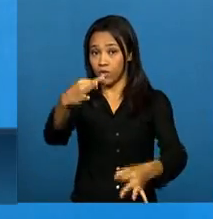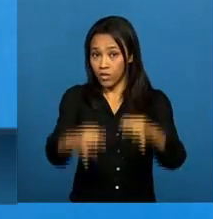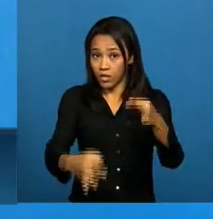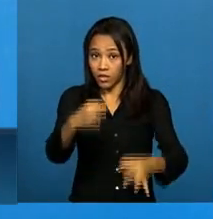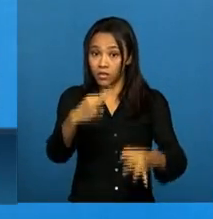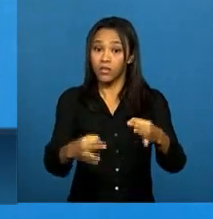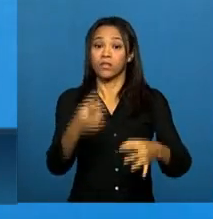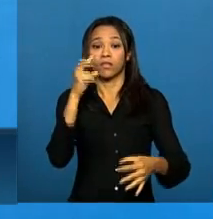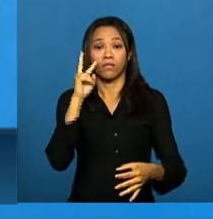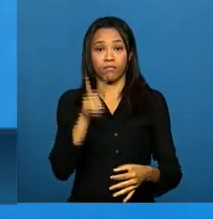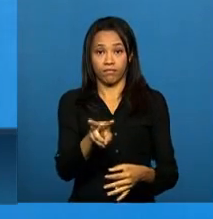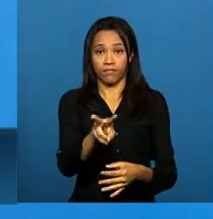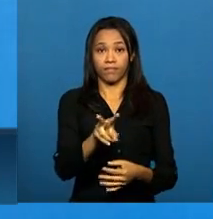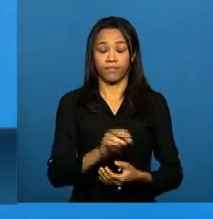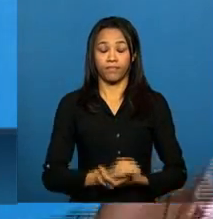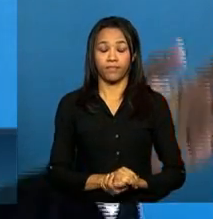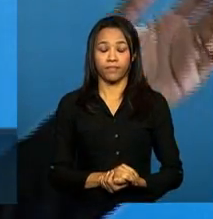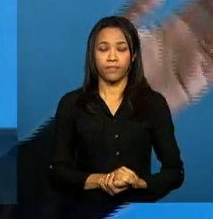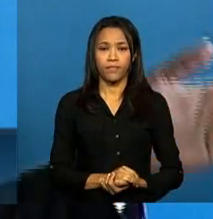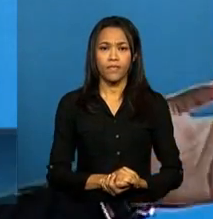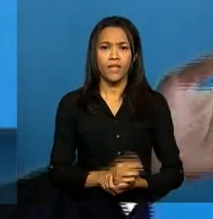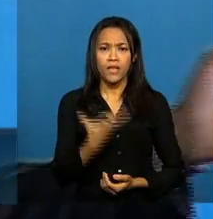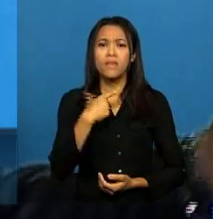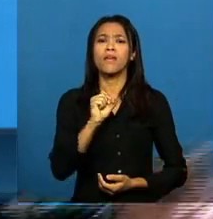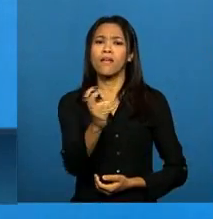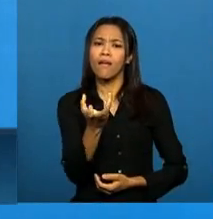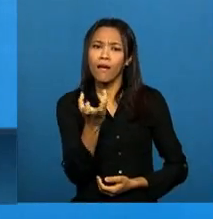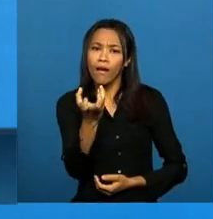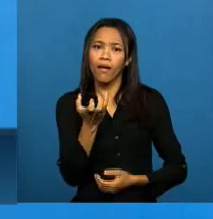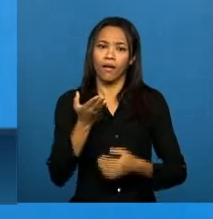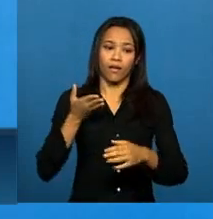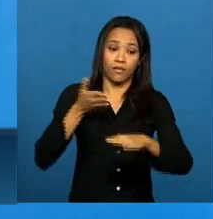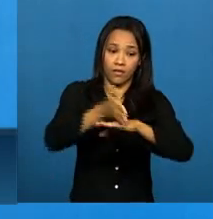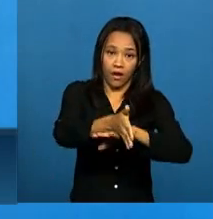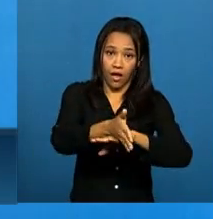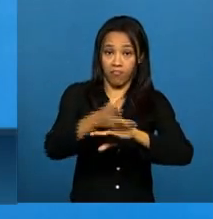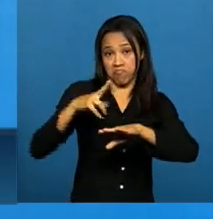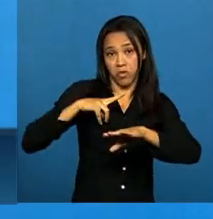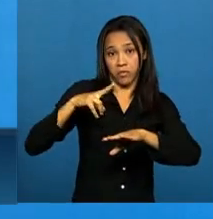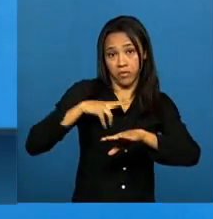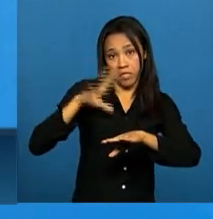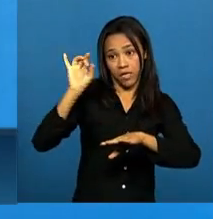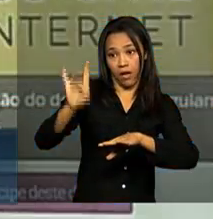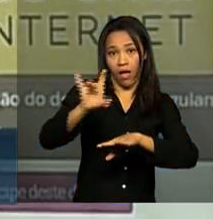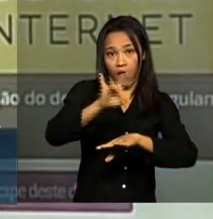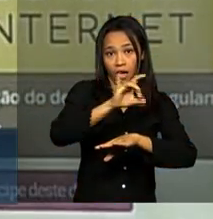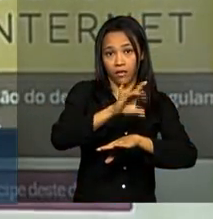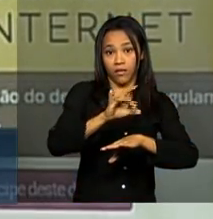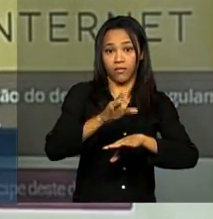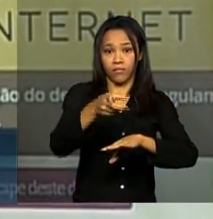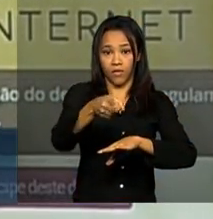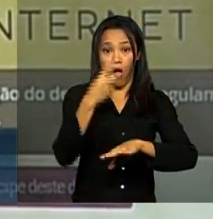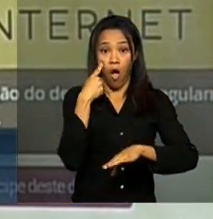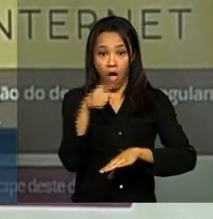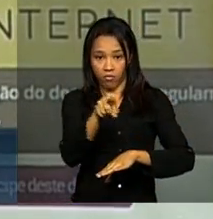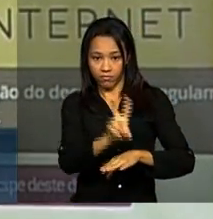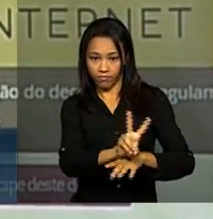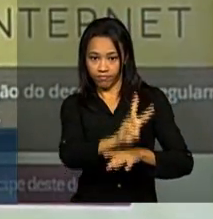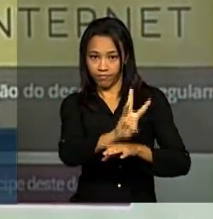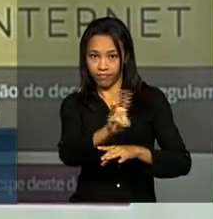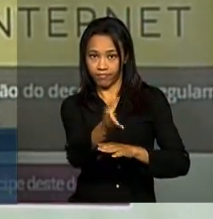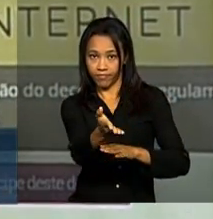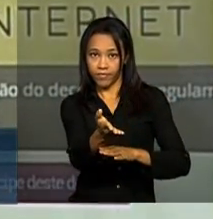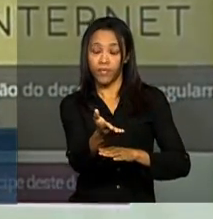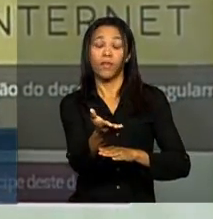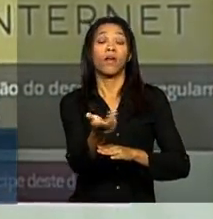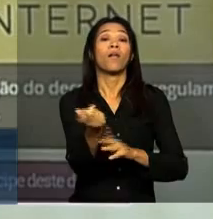.gov.br. Aqueles que quiserem acessar individualmente cada uma dessas plataformas, basta